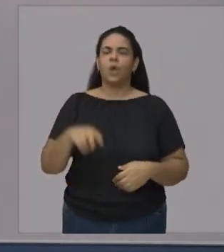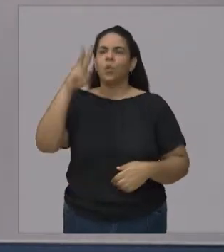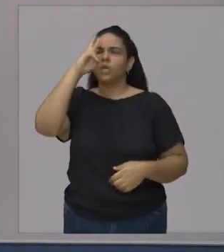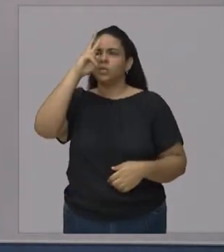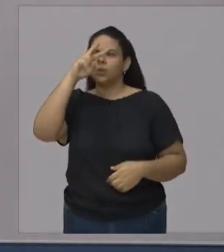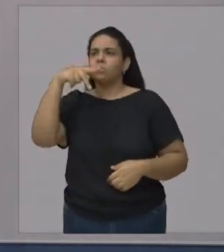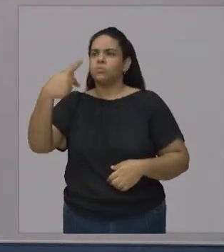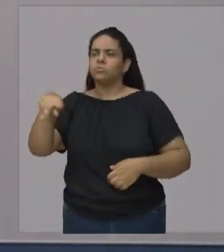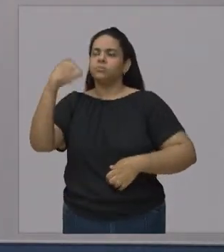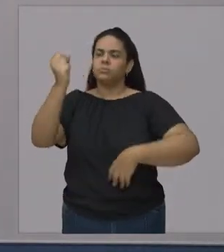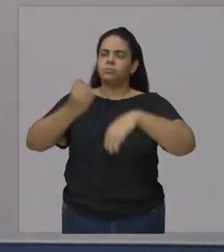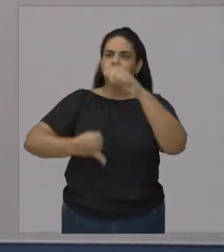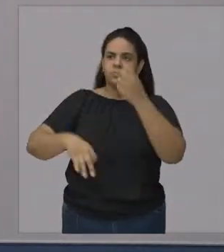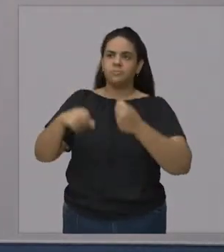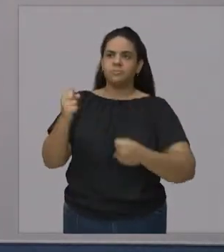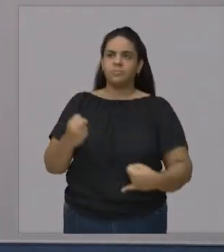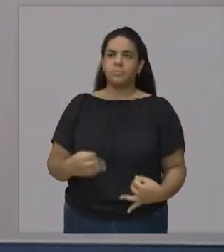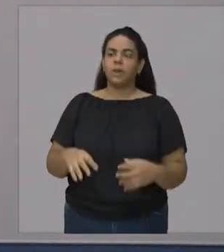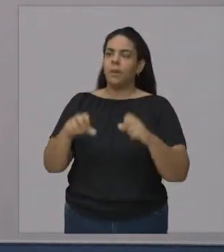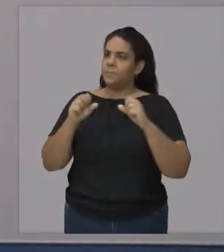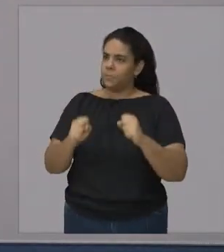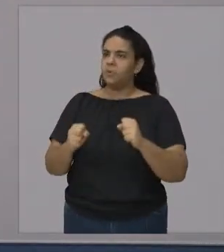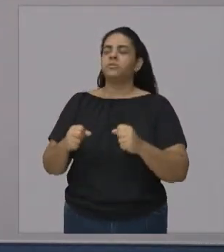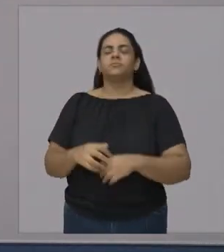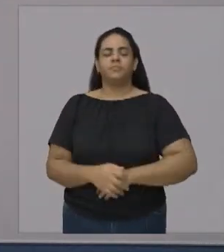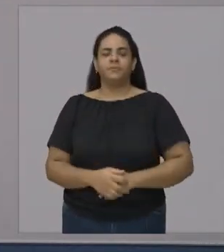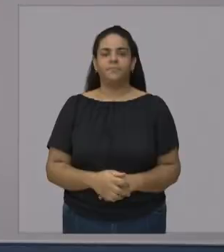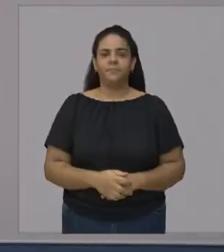obrigado por estar conosco E a palavra é toda sua